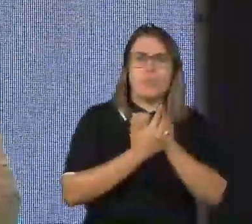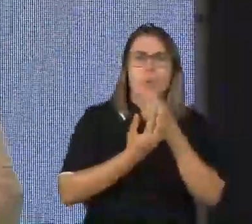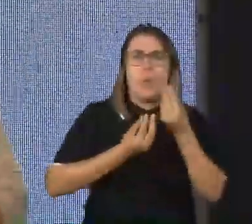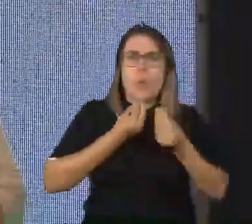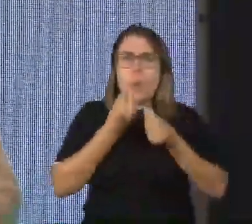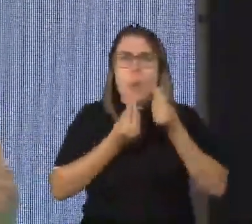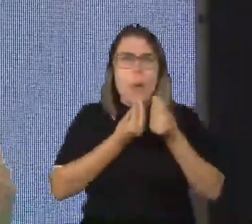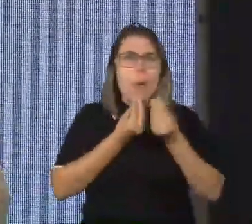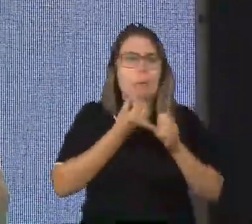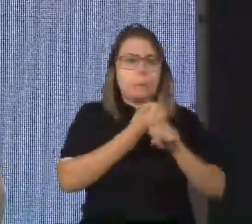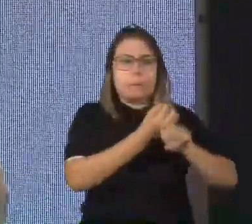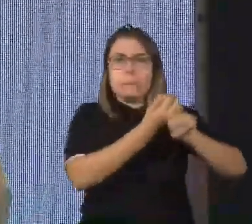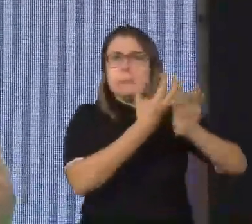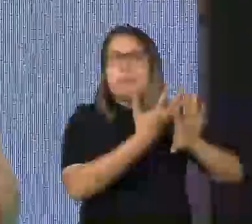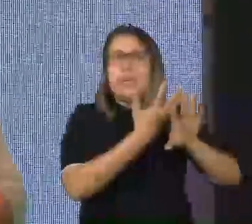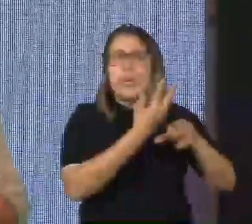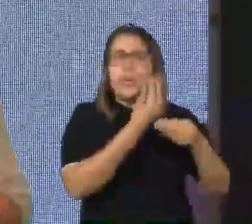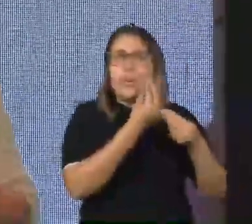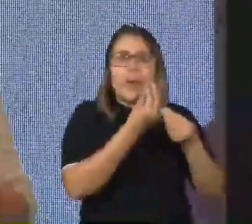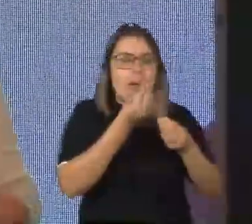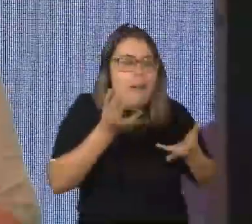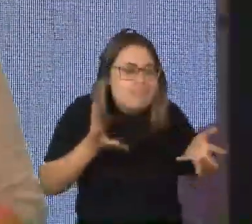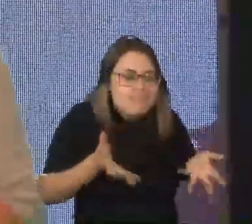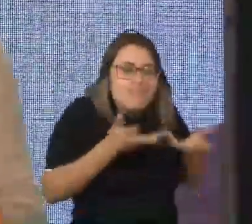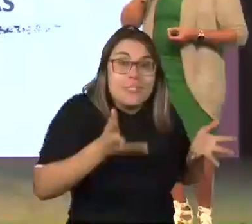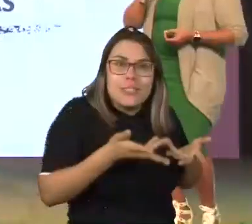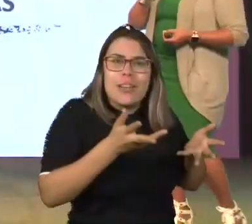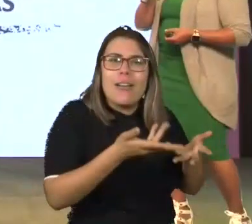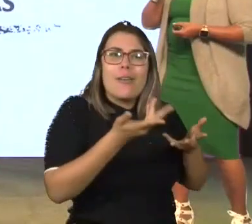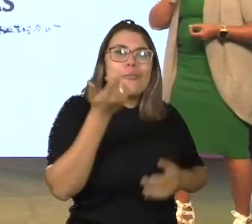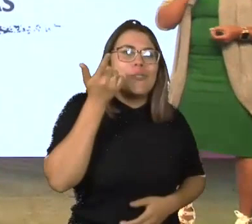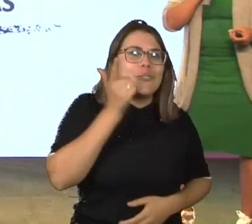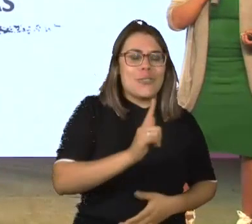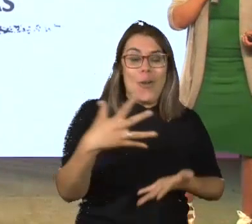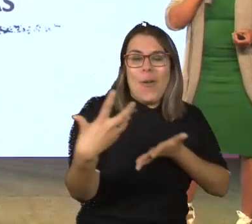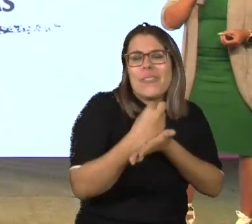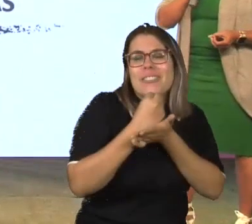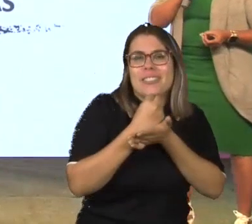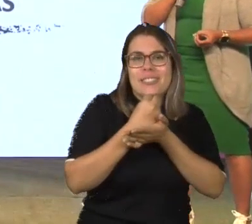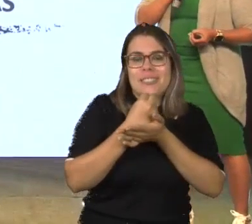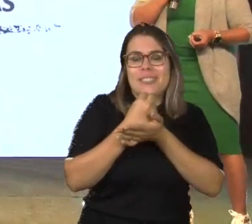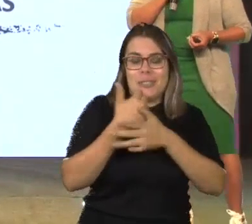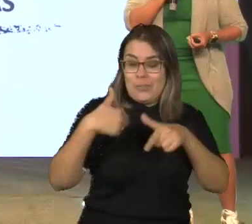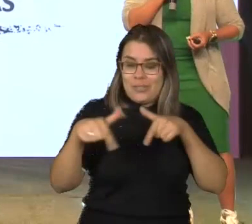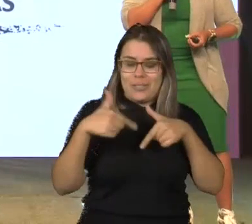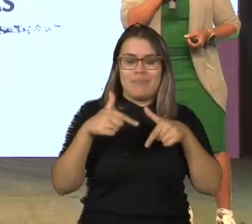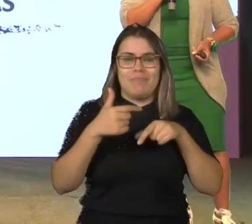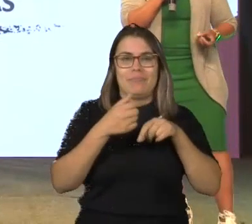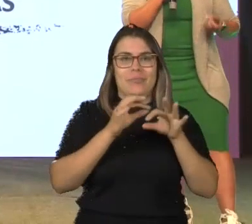aula remota como um segmento até motivacional de conquista com relação ao trabalho remoto.